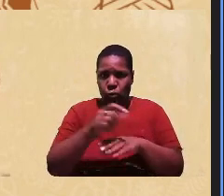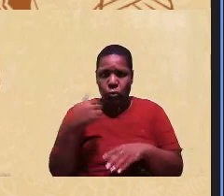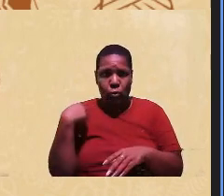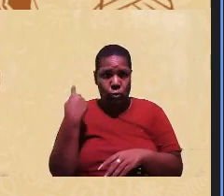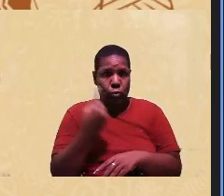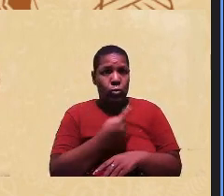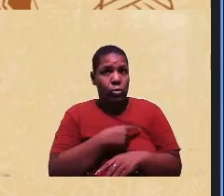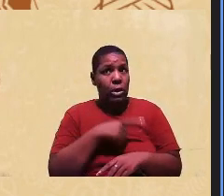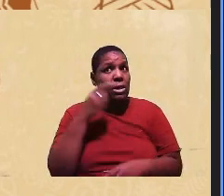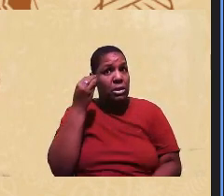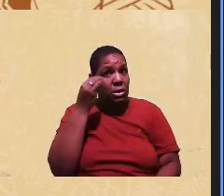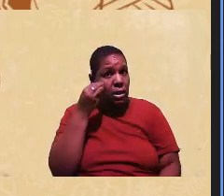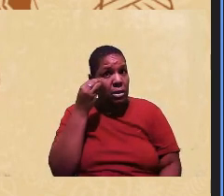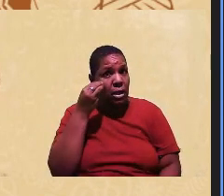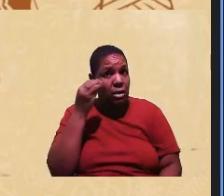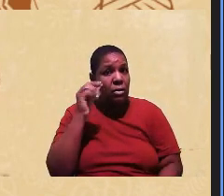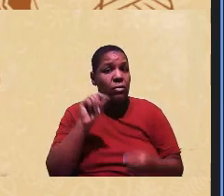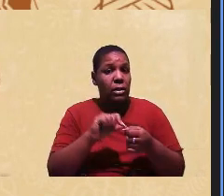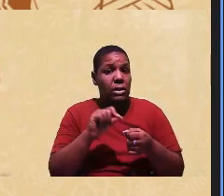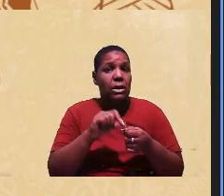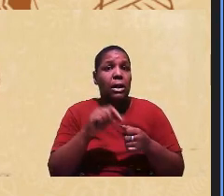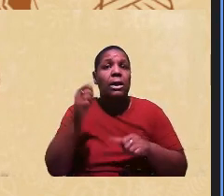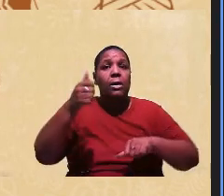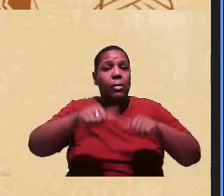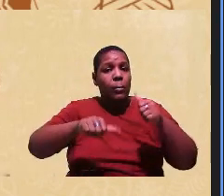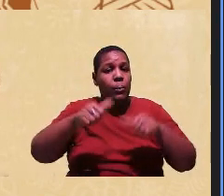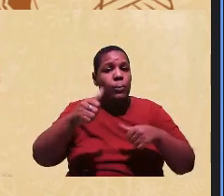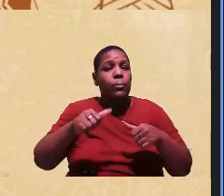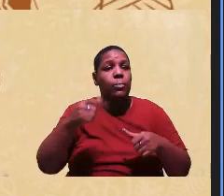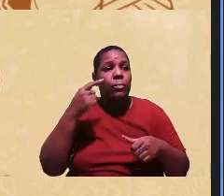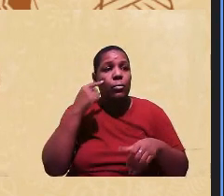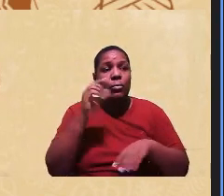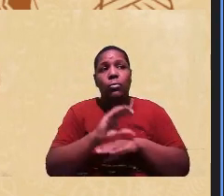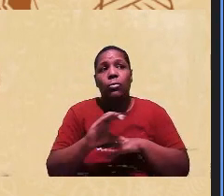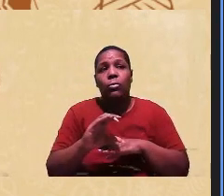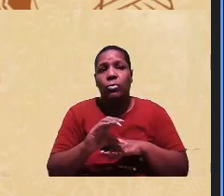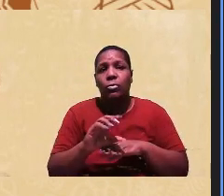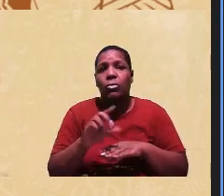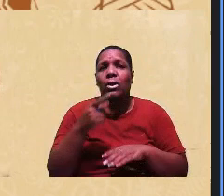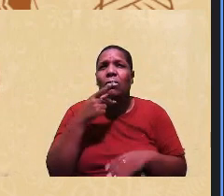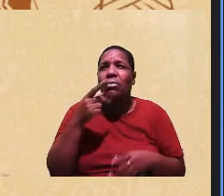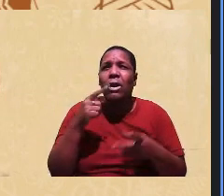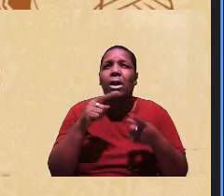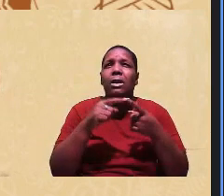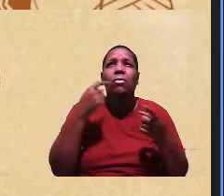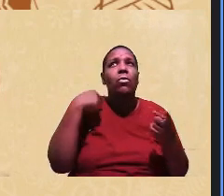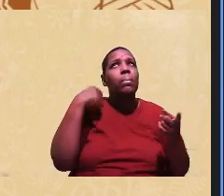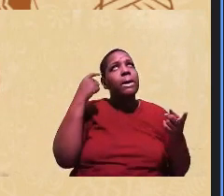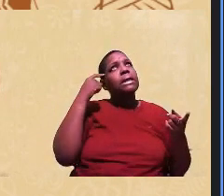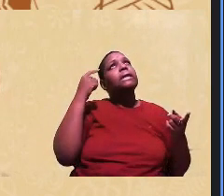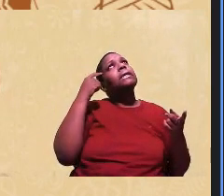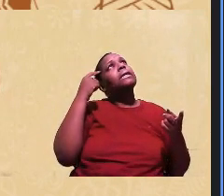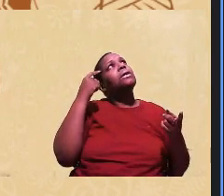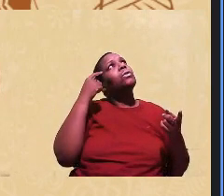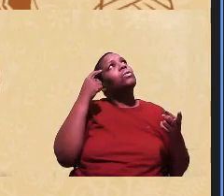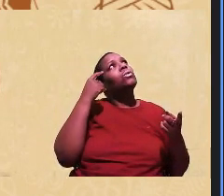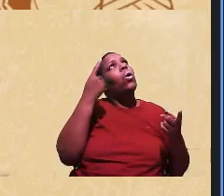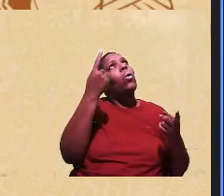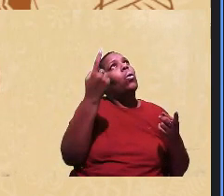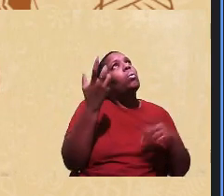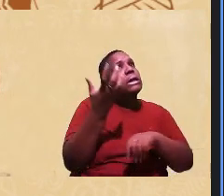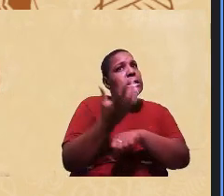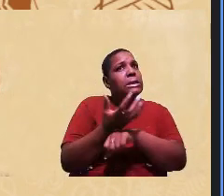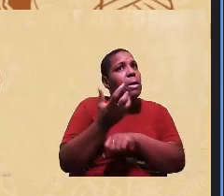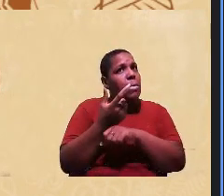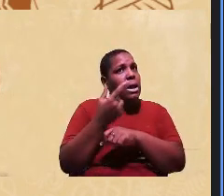tentando fazer uma análise nos cursos por exemplo você foi falando e eu fui pensando numa disciplina que eu vou dar